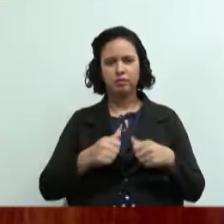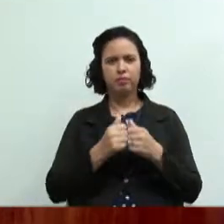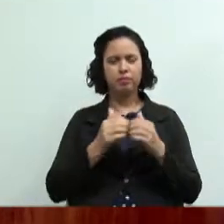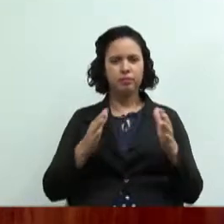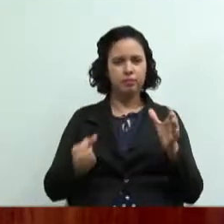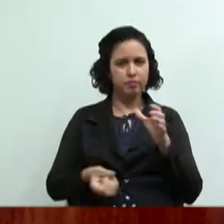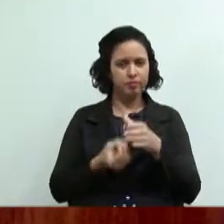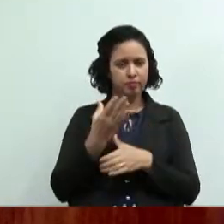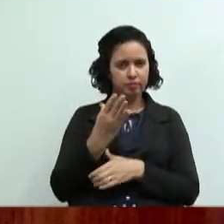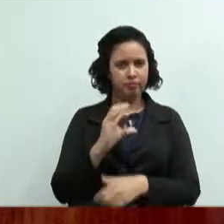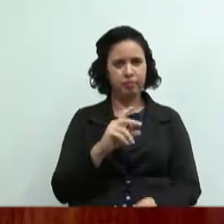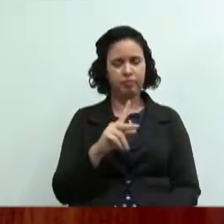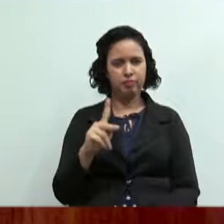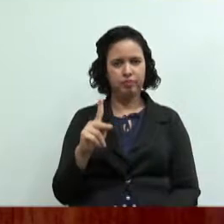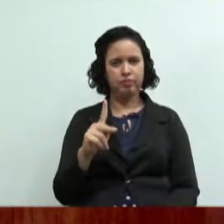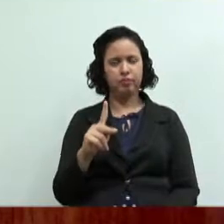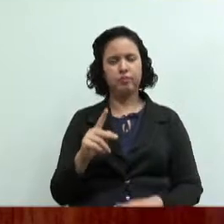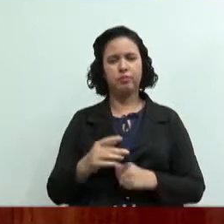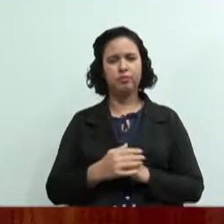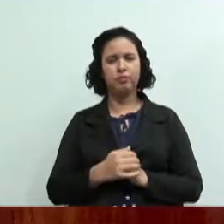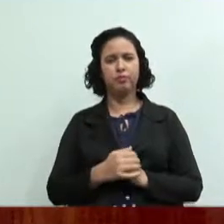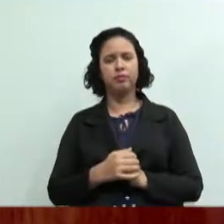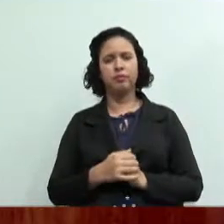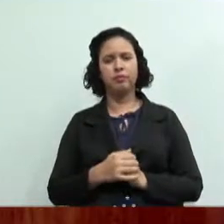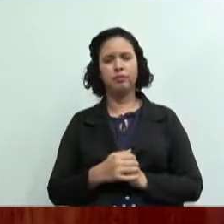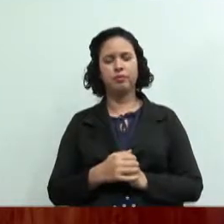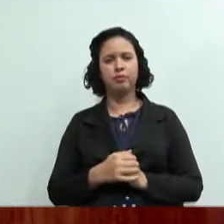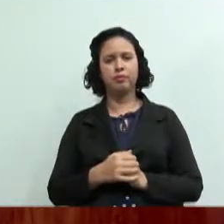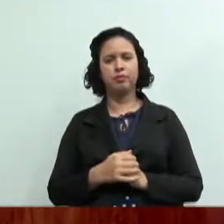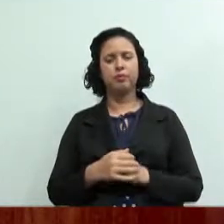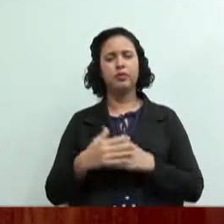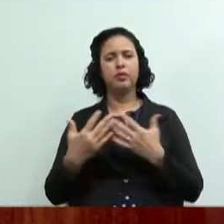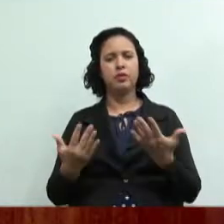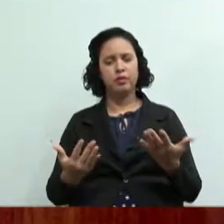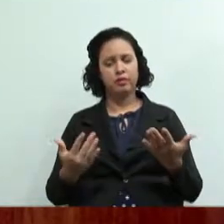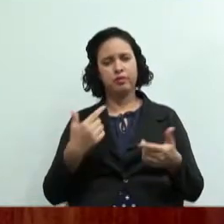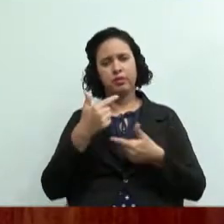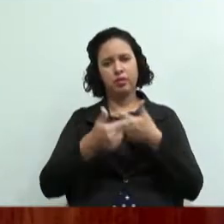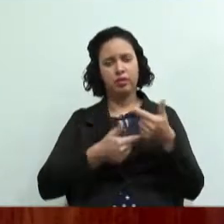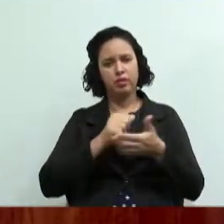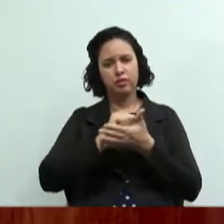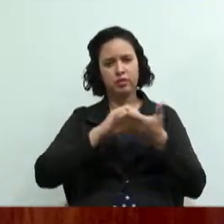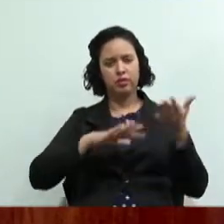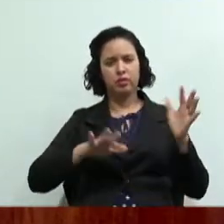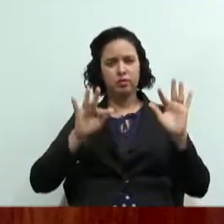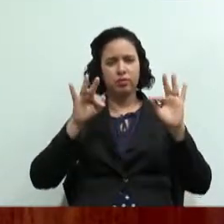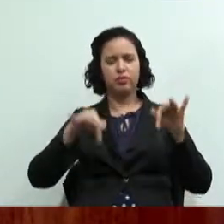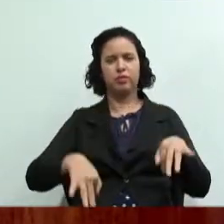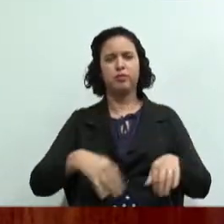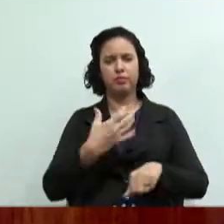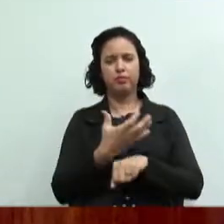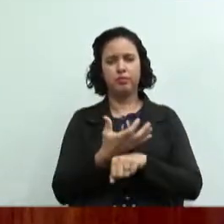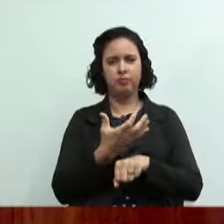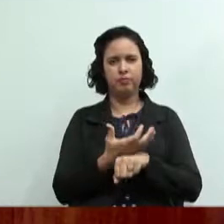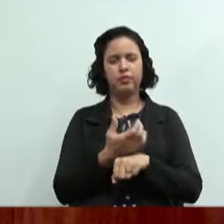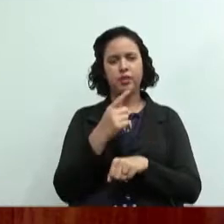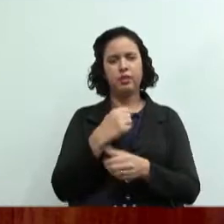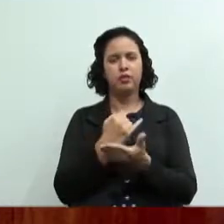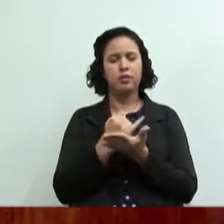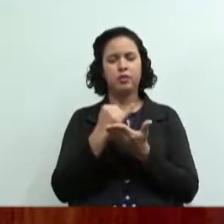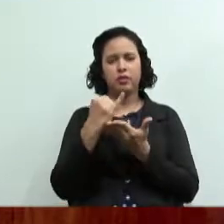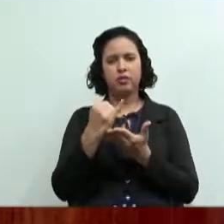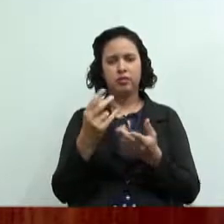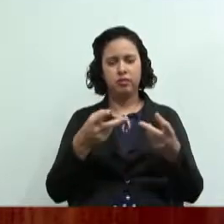cooperativas o nosso trabalho de final da disciplina ele é o início do projeto integrador do